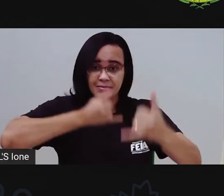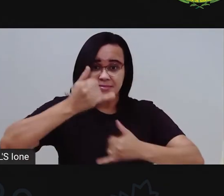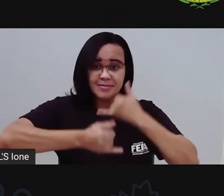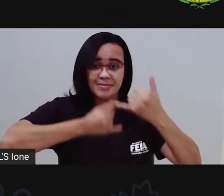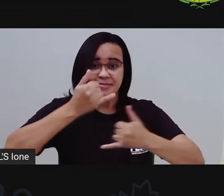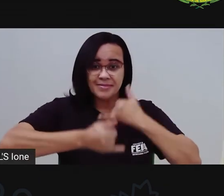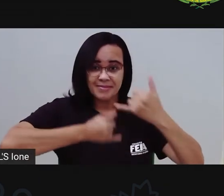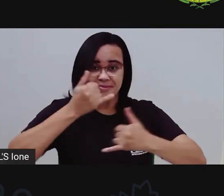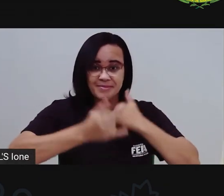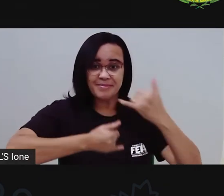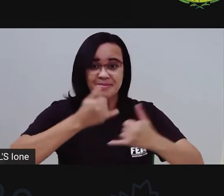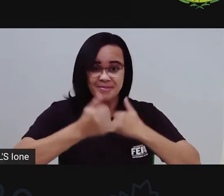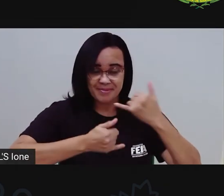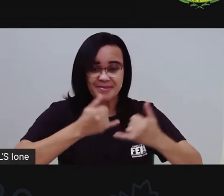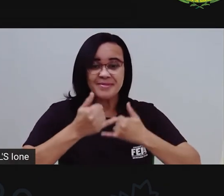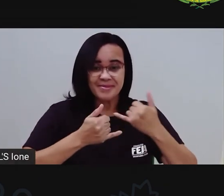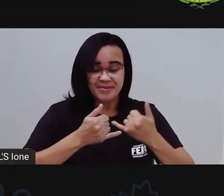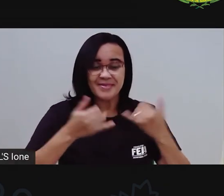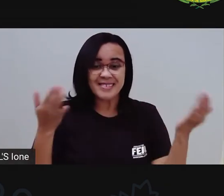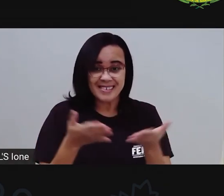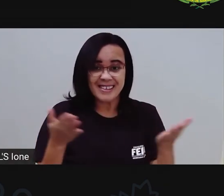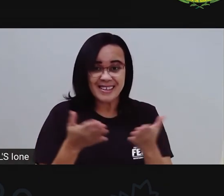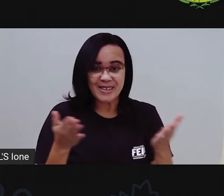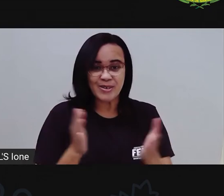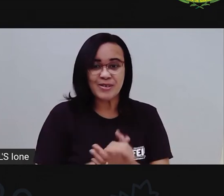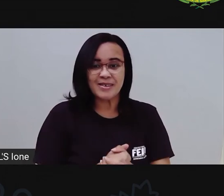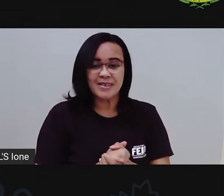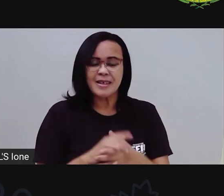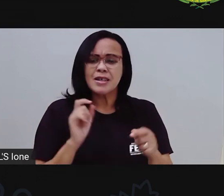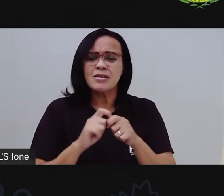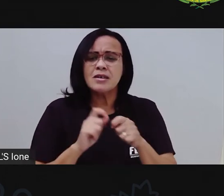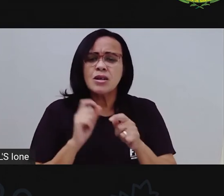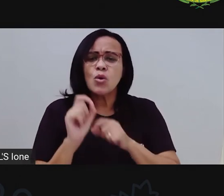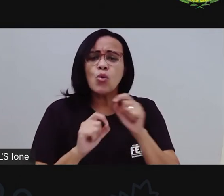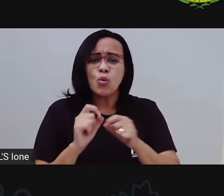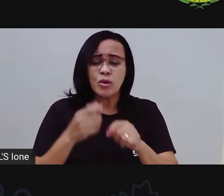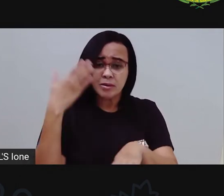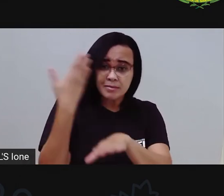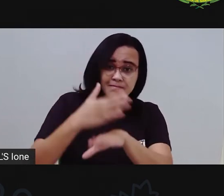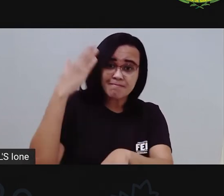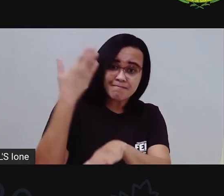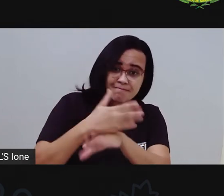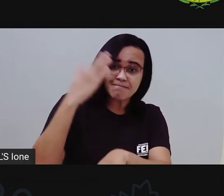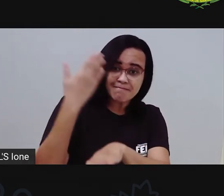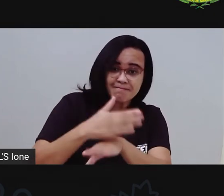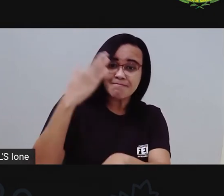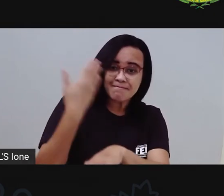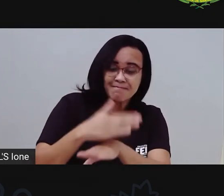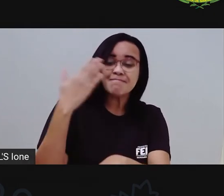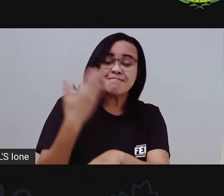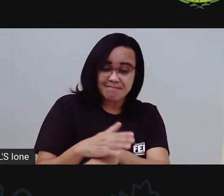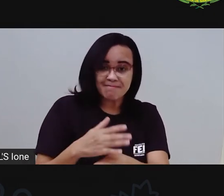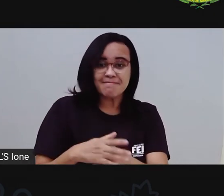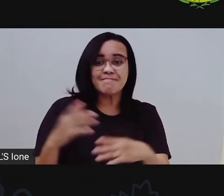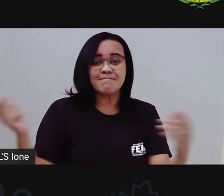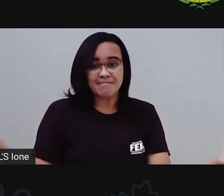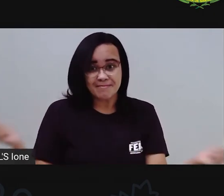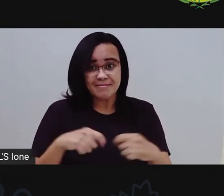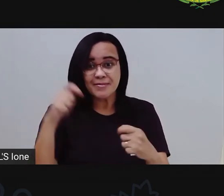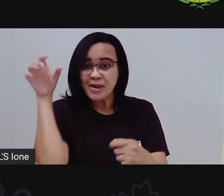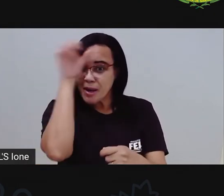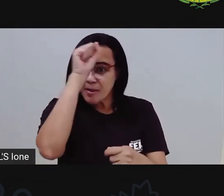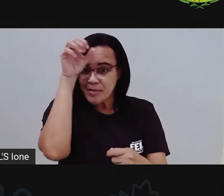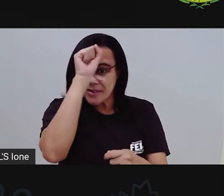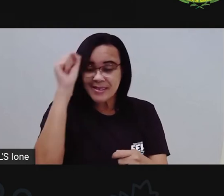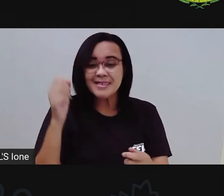E esses joguinhos, na verdade, o a gente vai fazer com esses joguinhos? A gente vai exercitar... É o que a gente aprendeu aqui na aula agora.